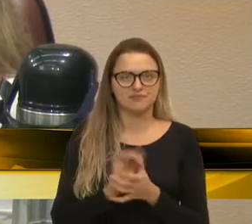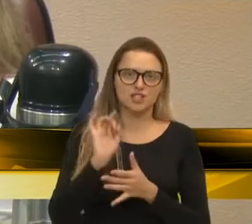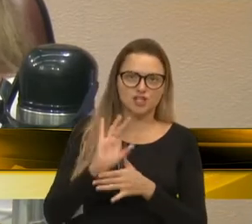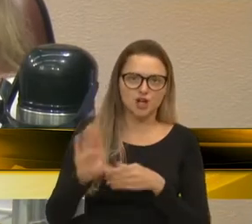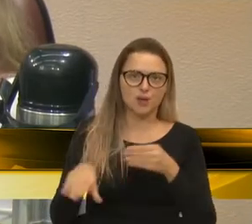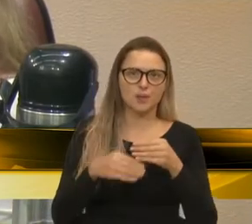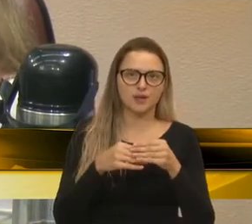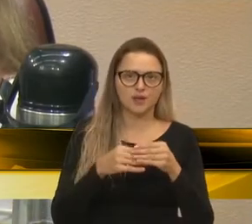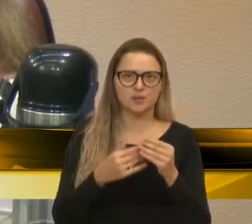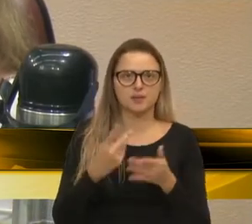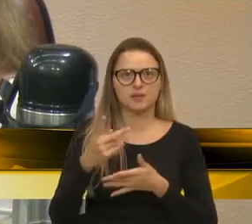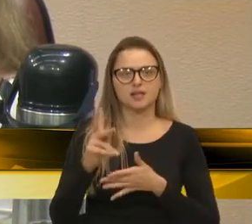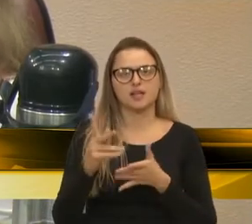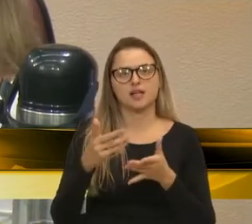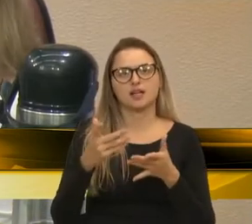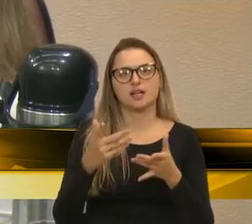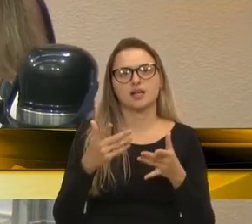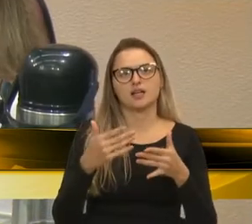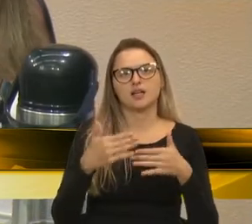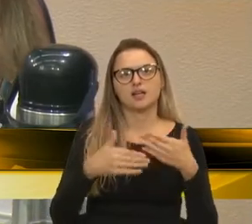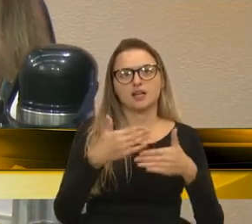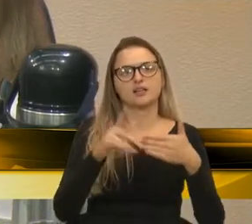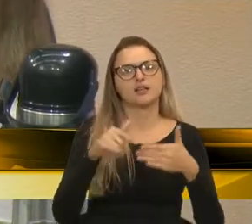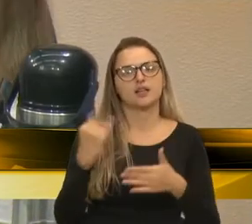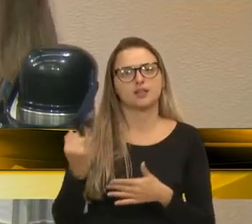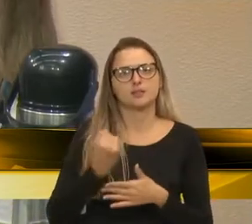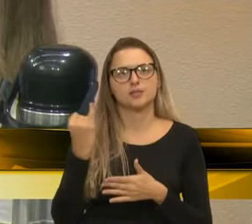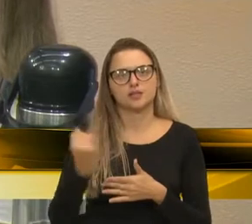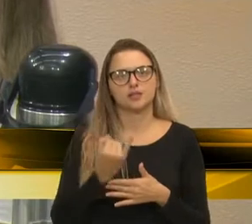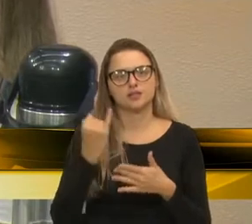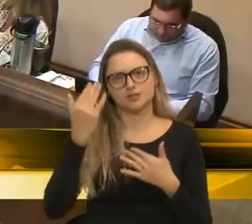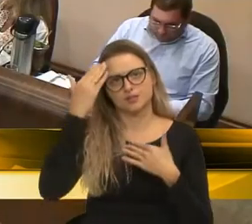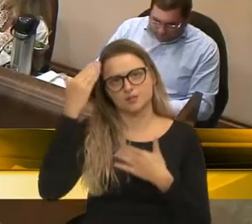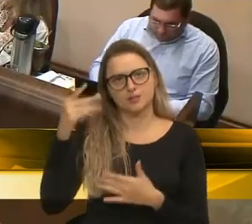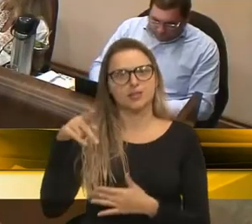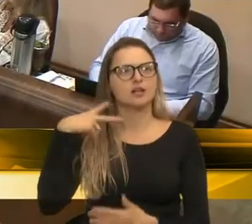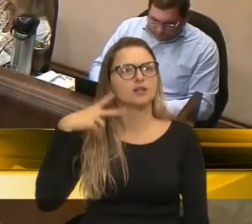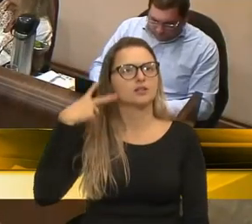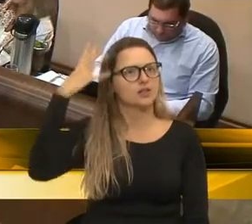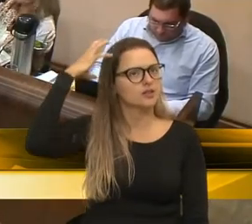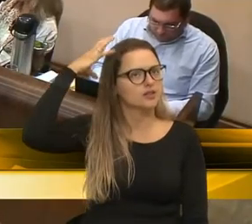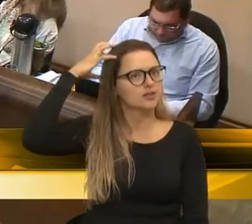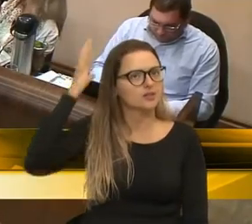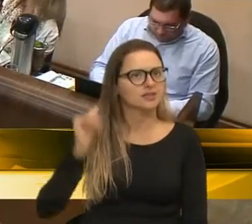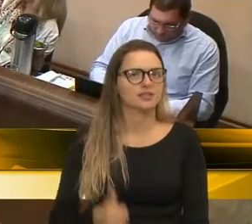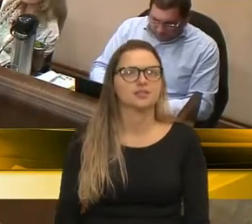contribuir também com essa pauta tão importante. Obrigada, vereador Tibiriçá.